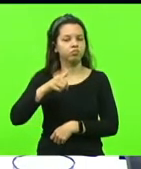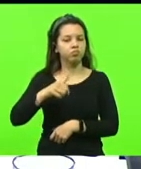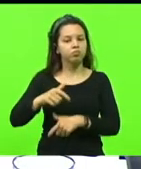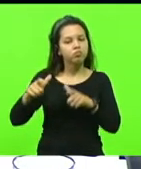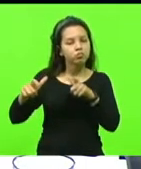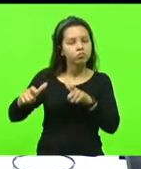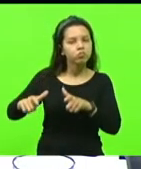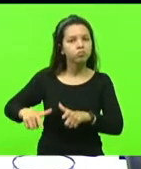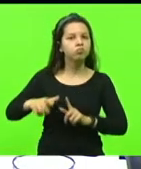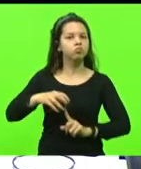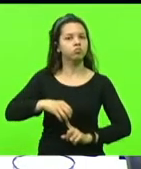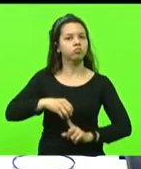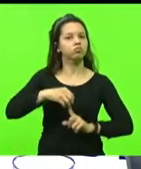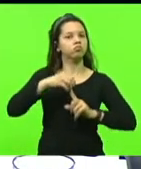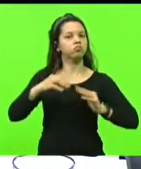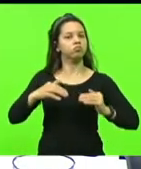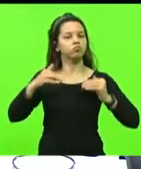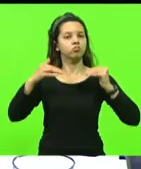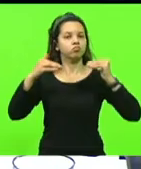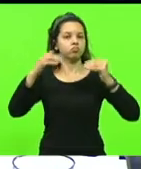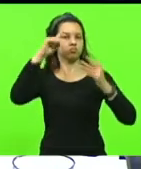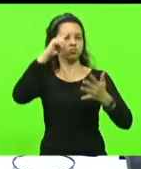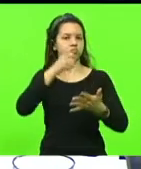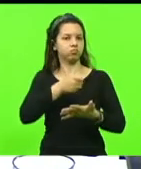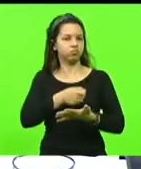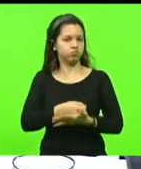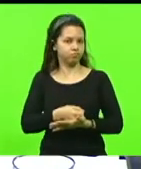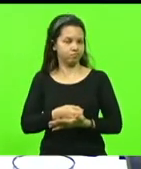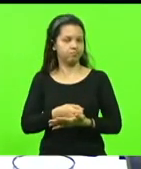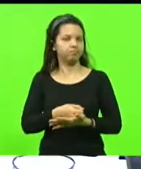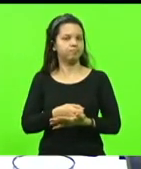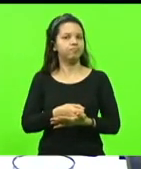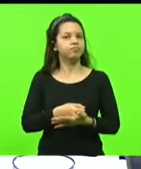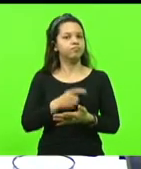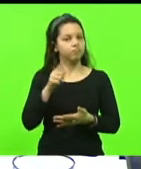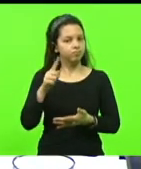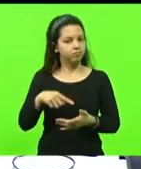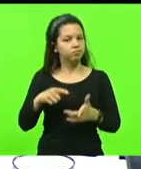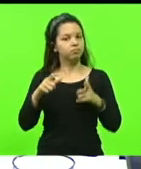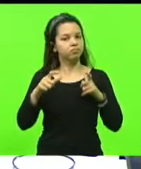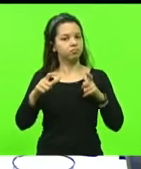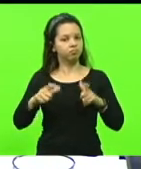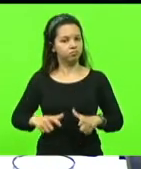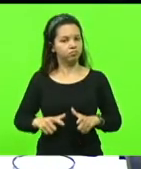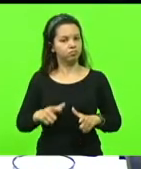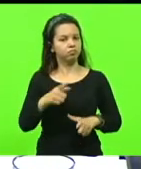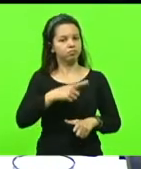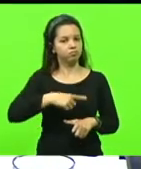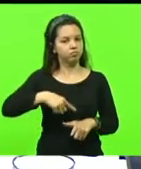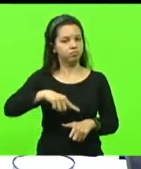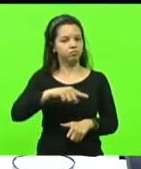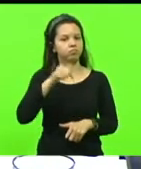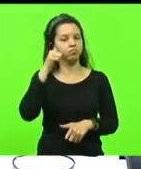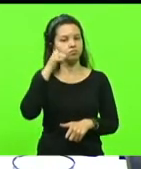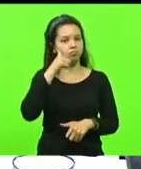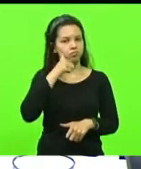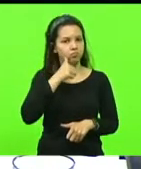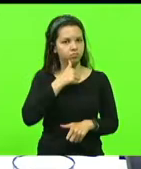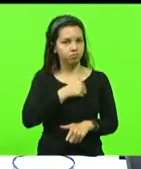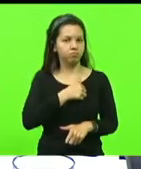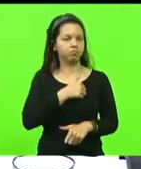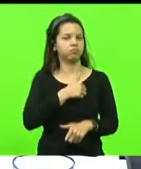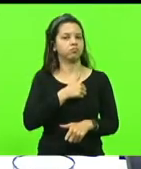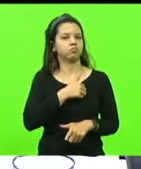e de decisão. E isso tem a ver, sim, com o lugar que nós colocamos as mulheres do ponto de